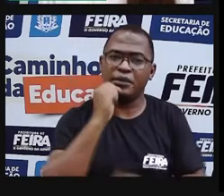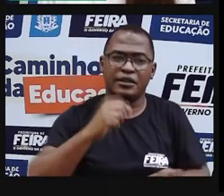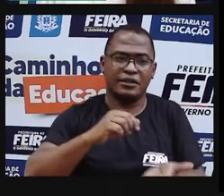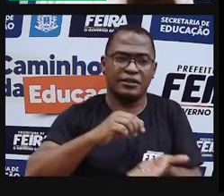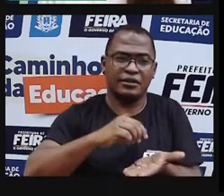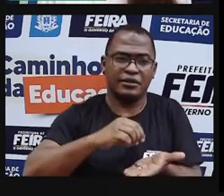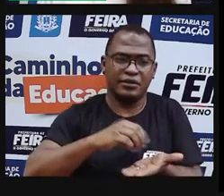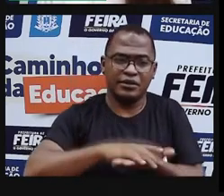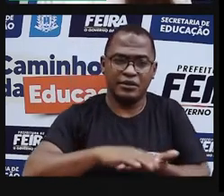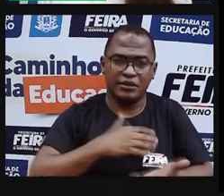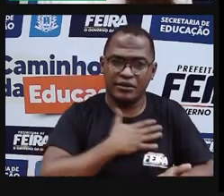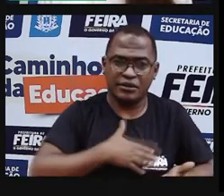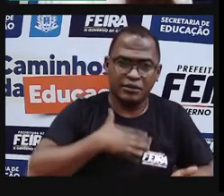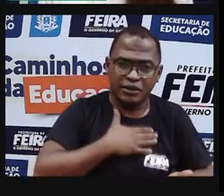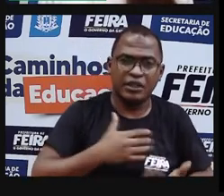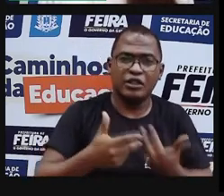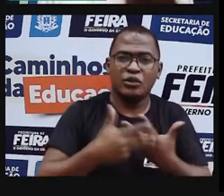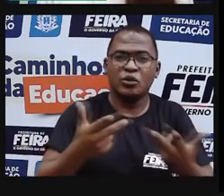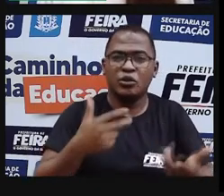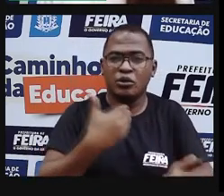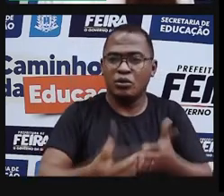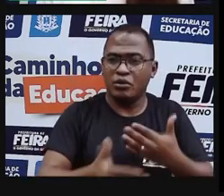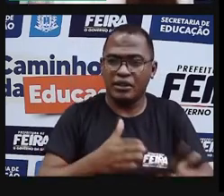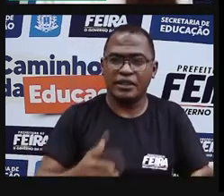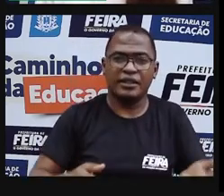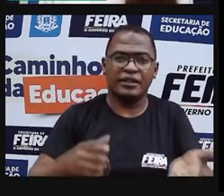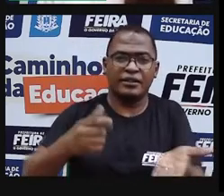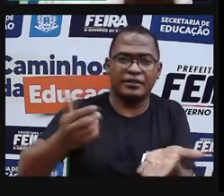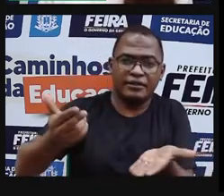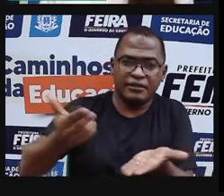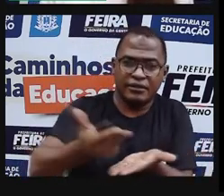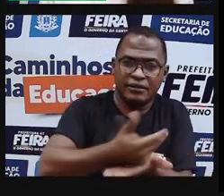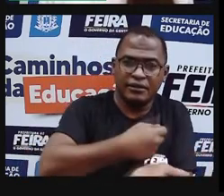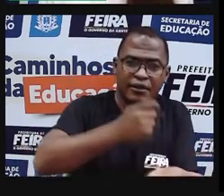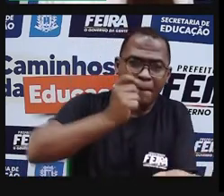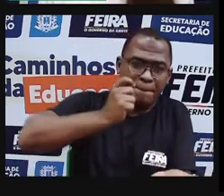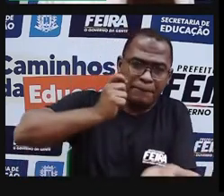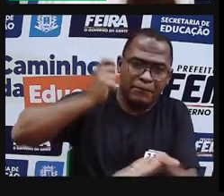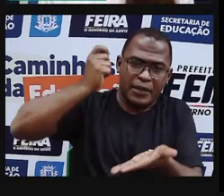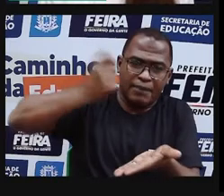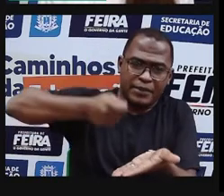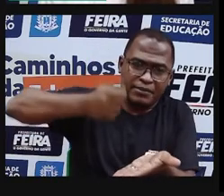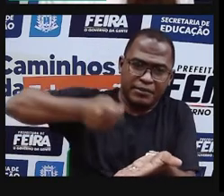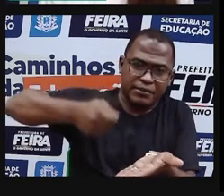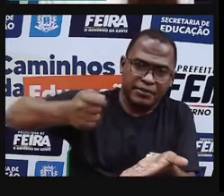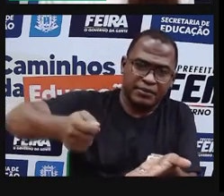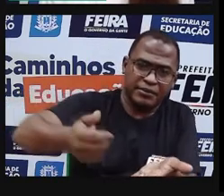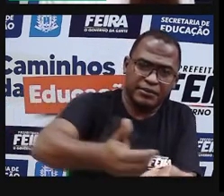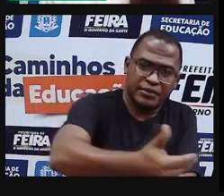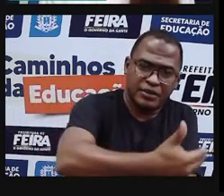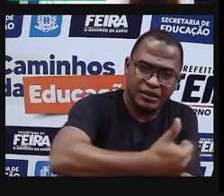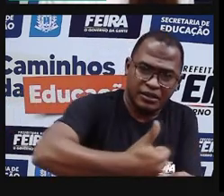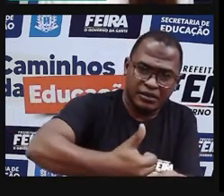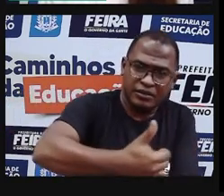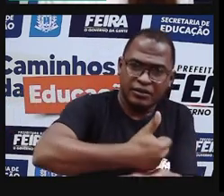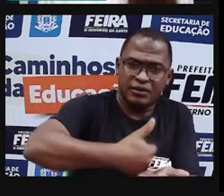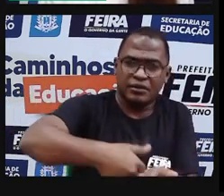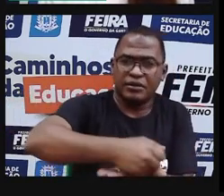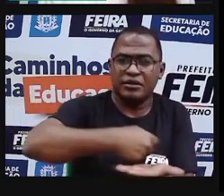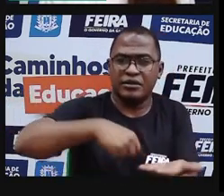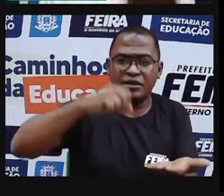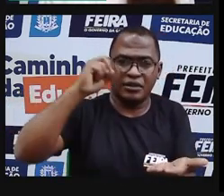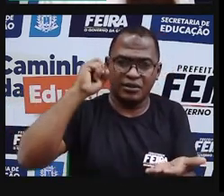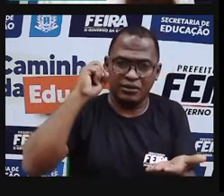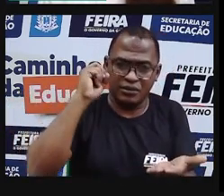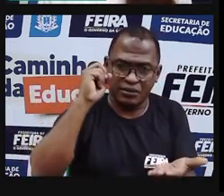É fazer um desenho em superfície sólida, só que entalhando a madeira. E aí, após esse desenho ser feito,